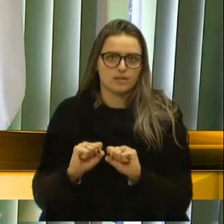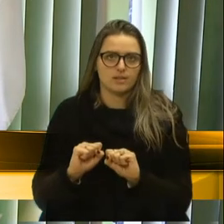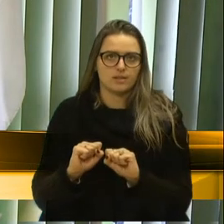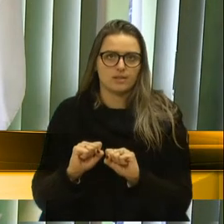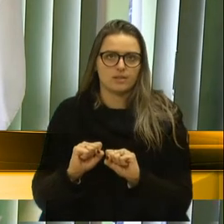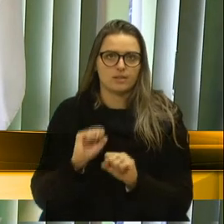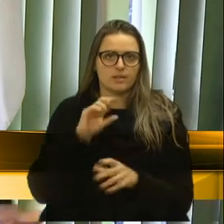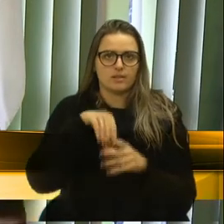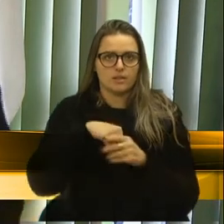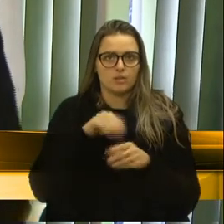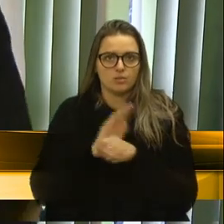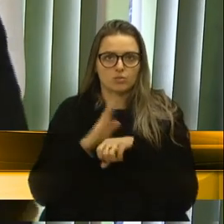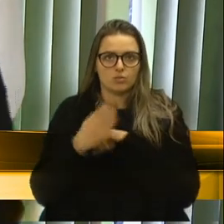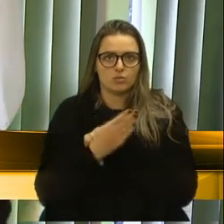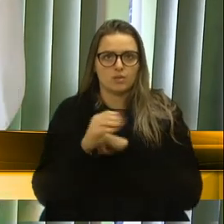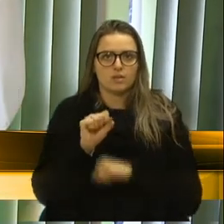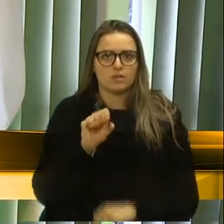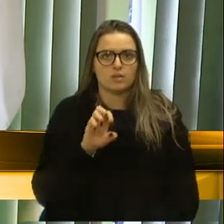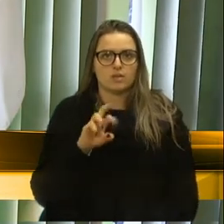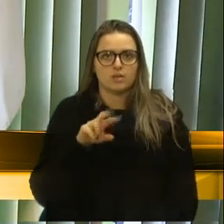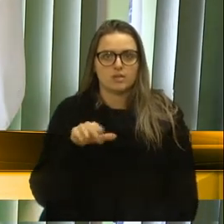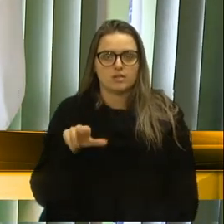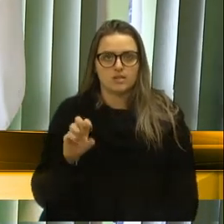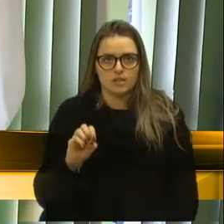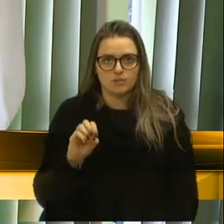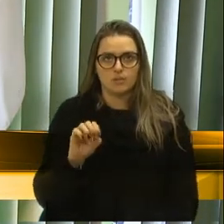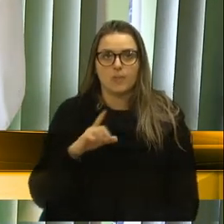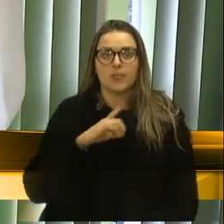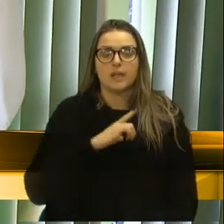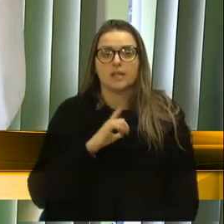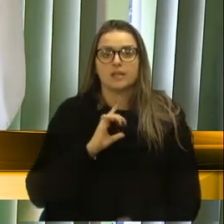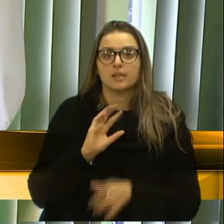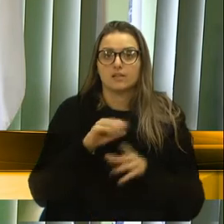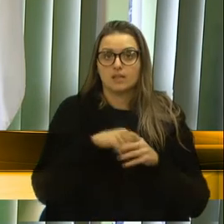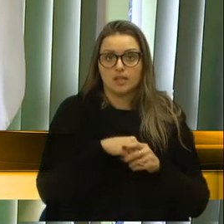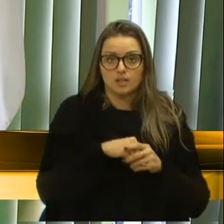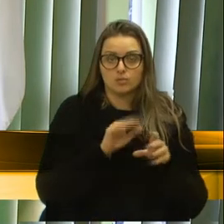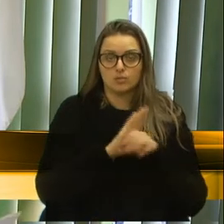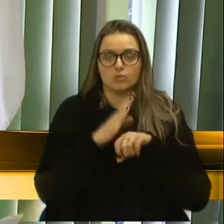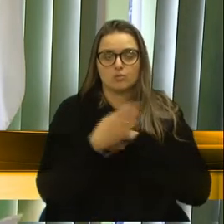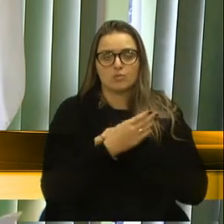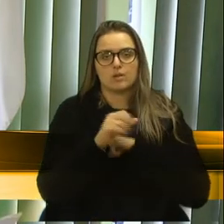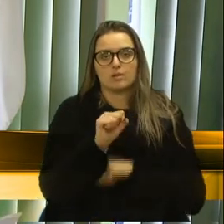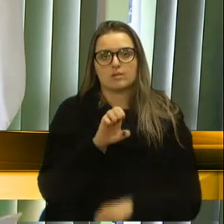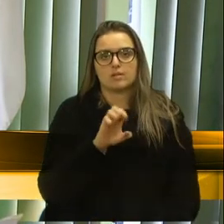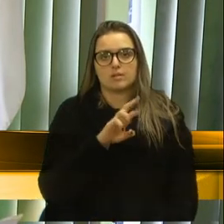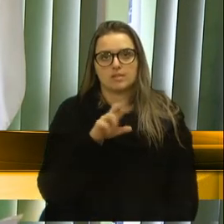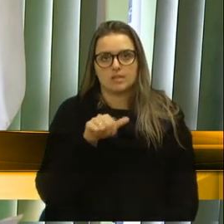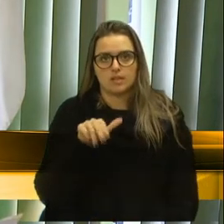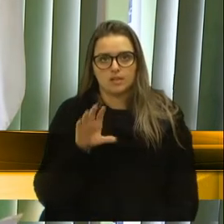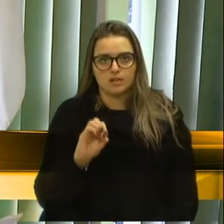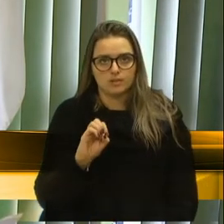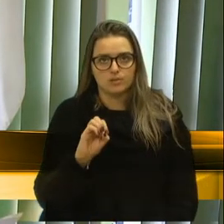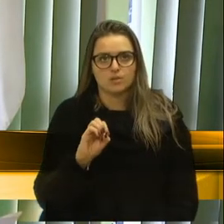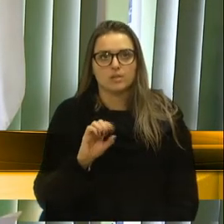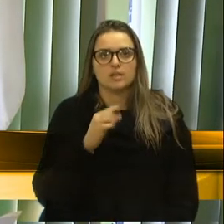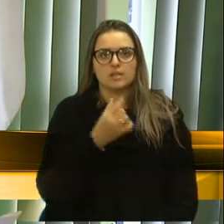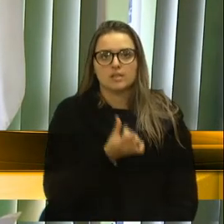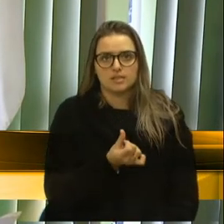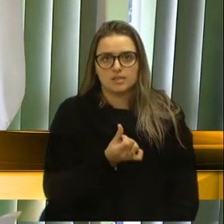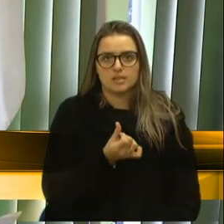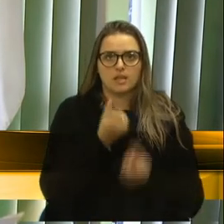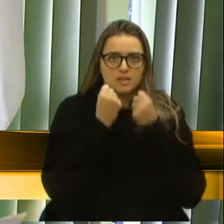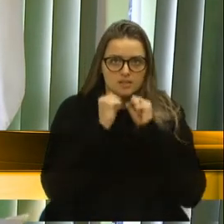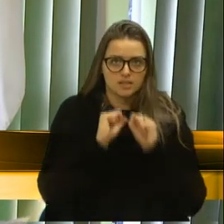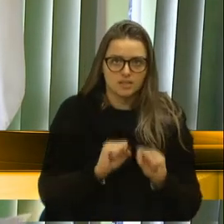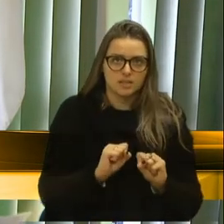no bairro Serrano. Foi levado aí para o bairro Serrano, seis secretarias.